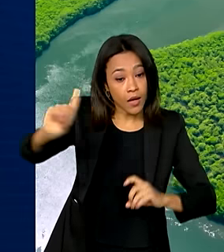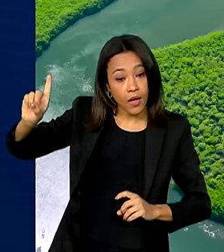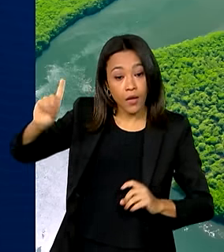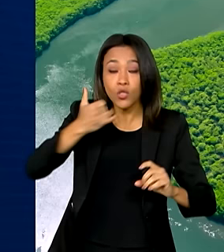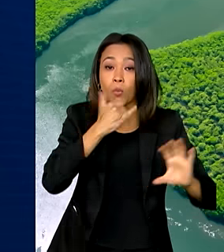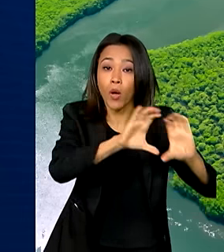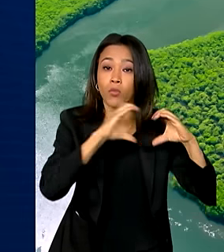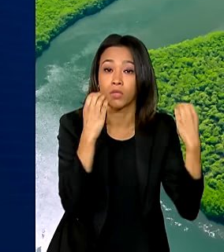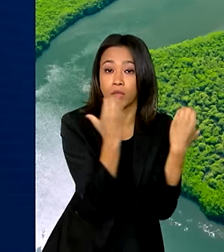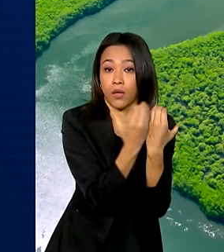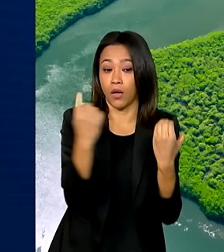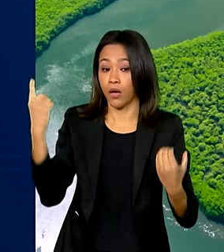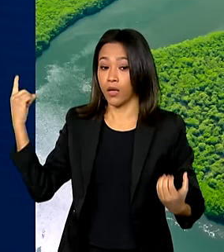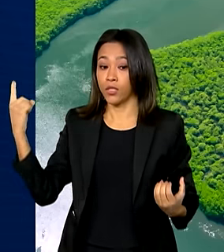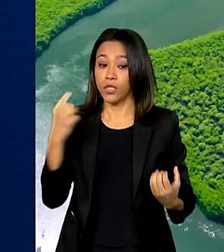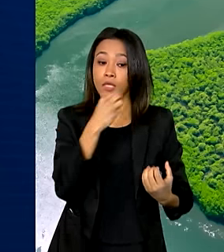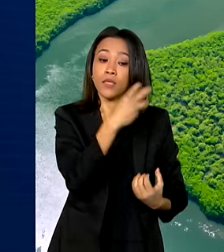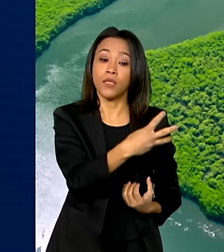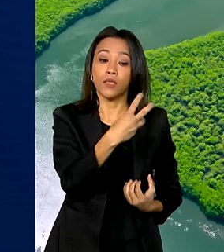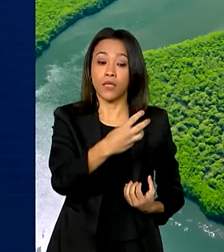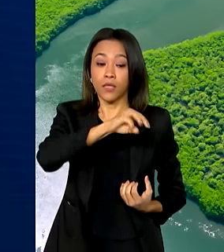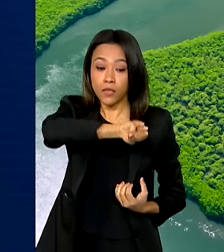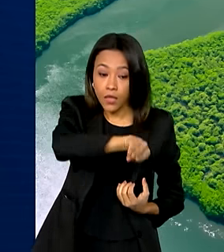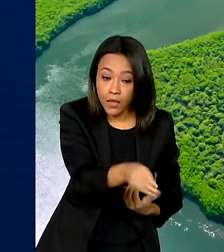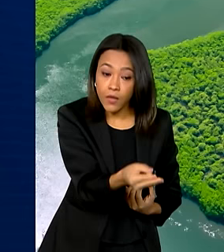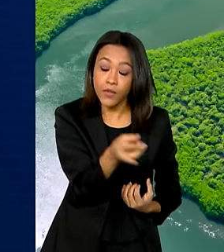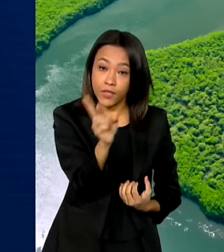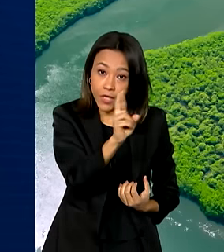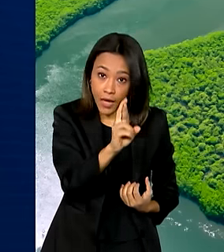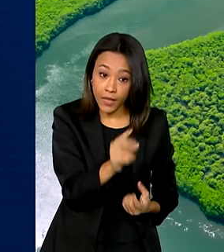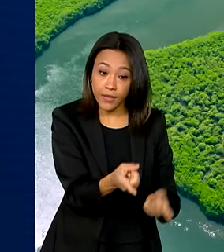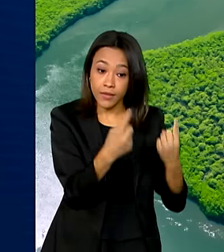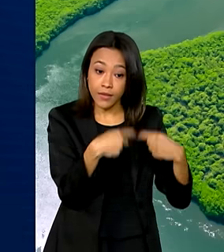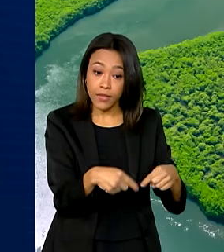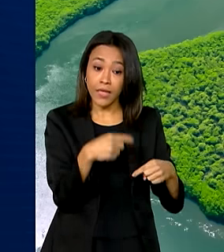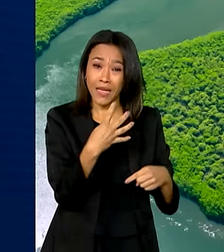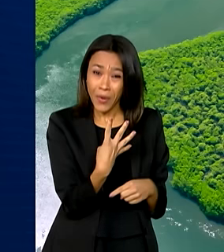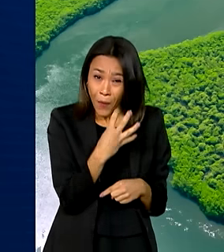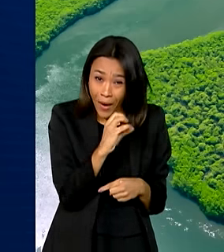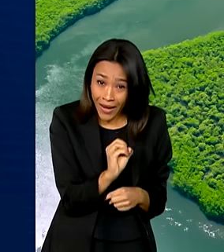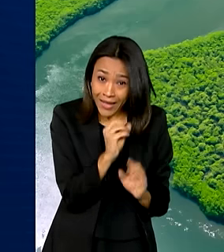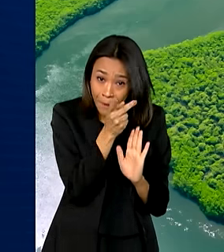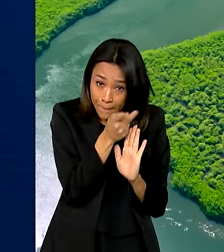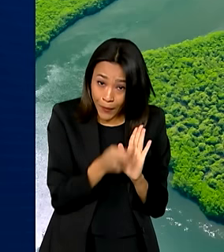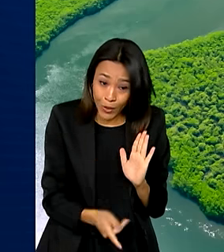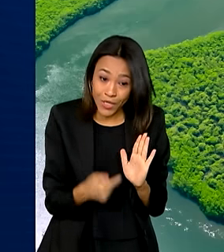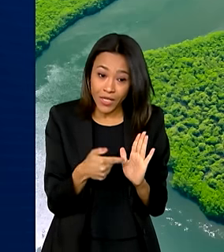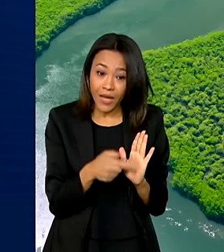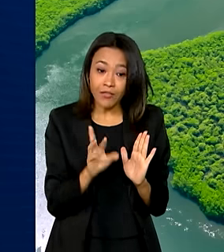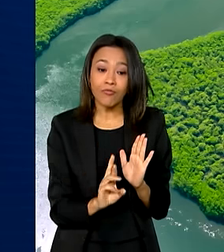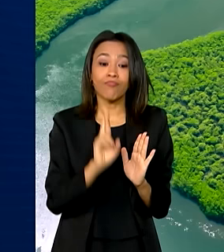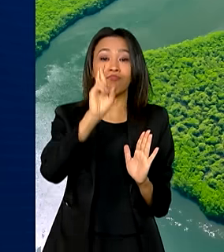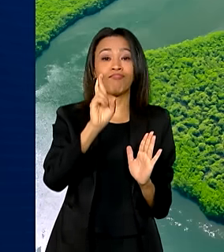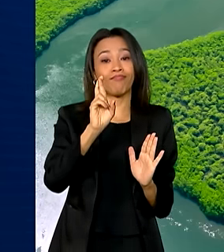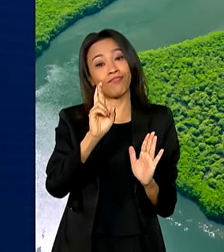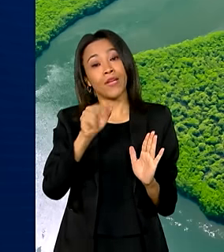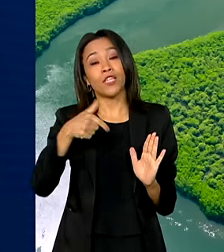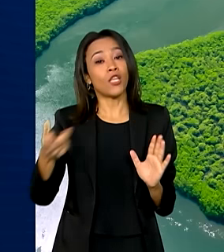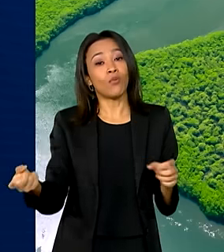destinados 33 milhões de reais em 40 projetos de organizações não